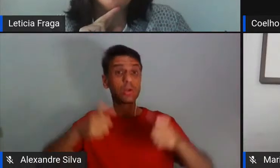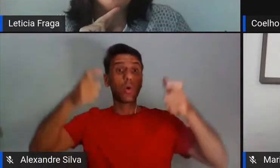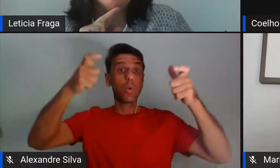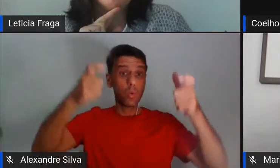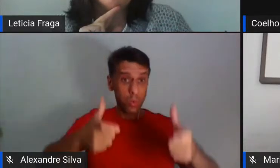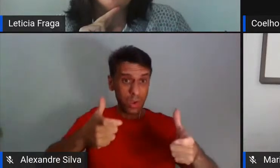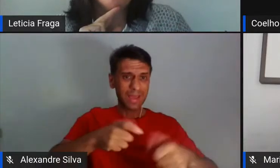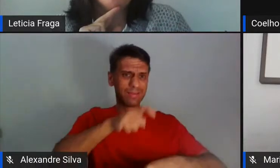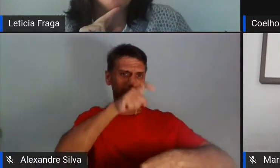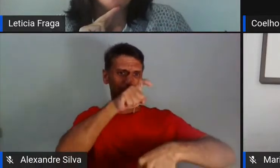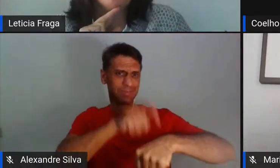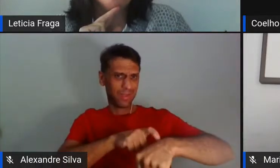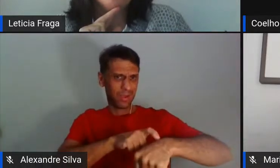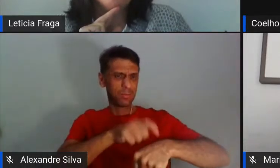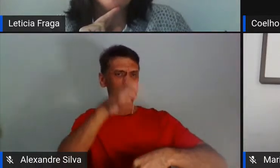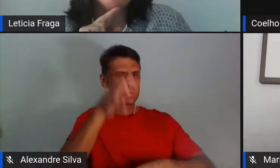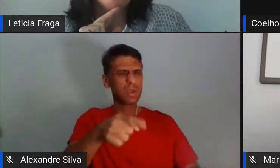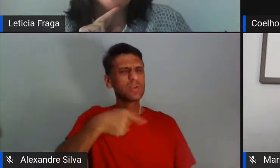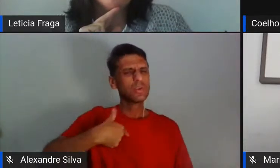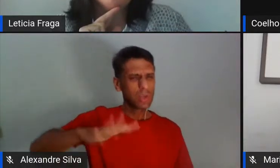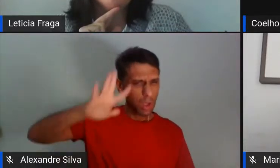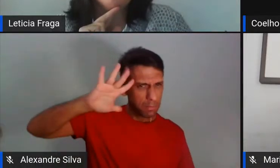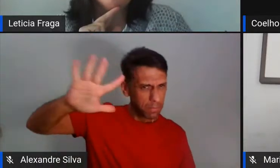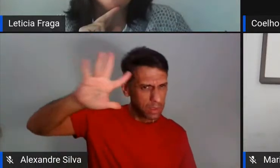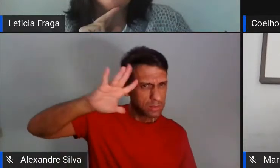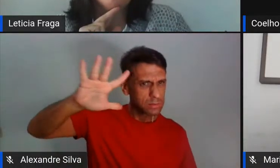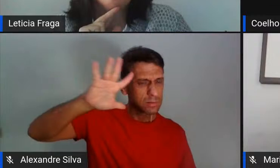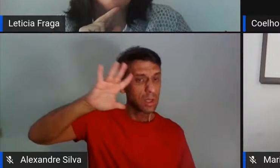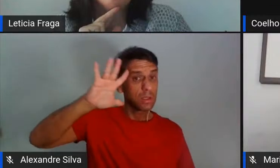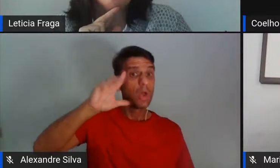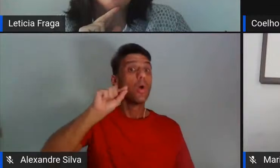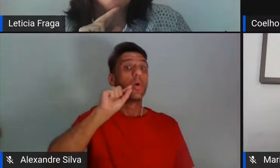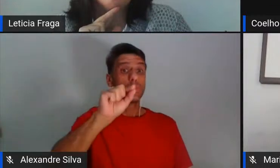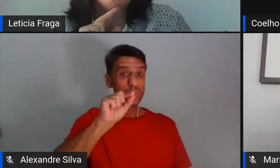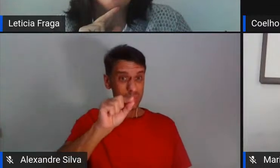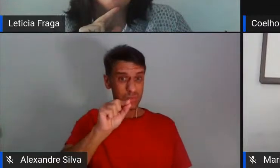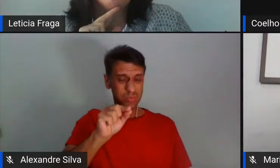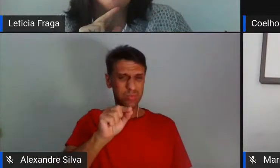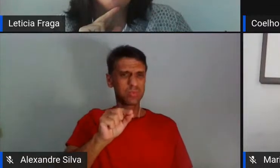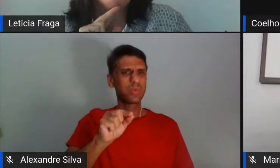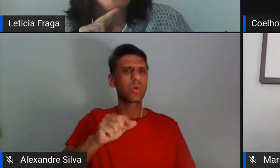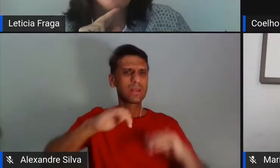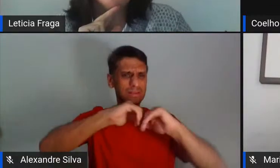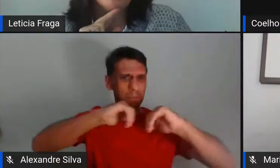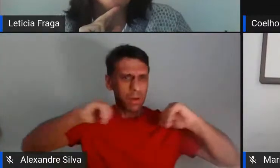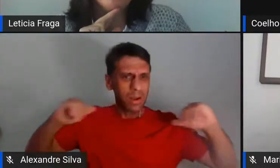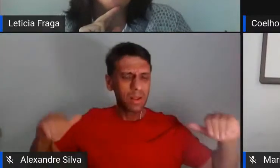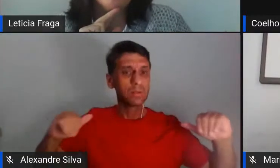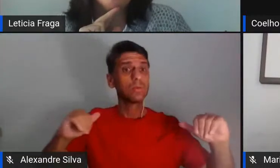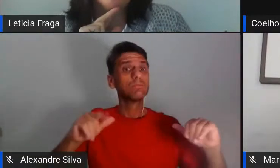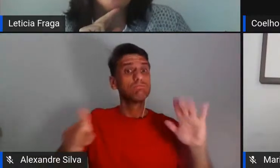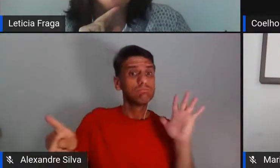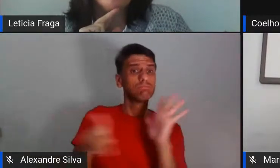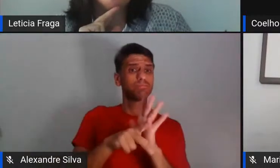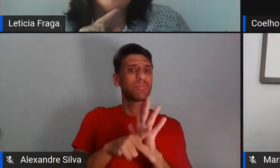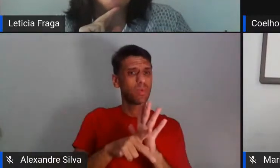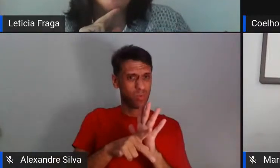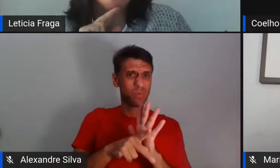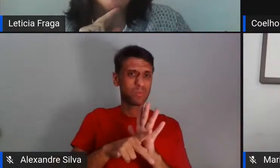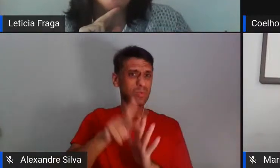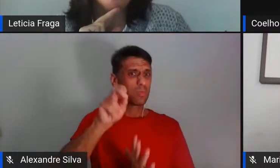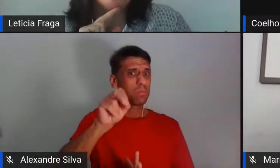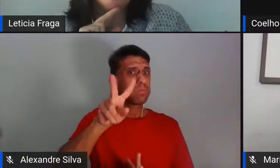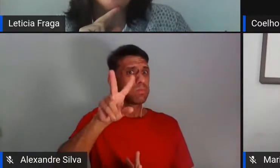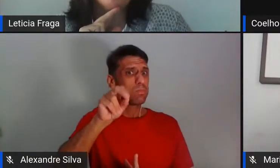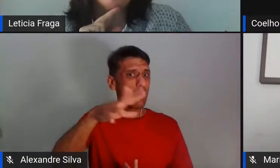tempo. E já imaginou para um povo que não vive um espaço-tempo separado, como o nosso povo, que vive um espaço-tempo, que é de...